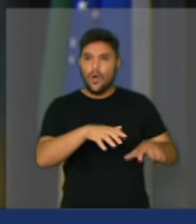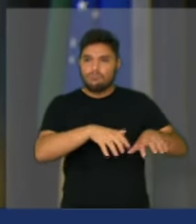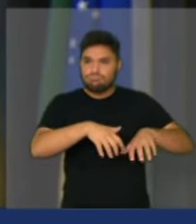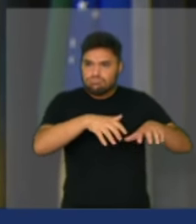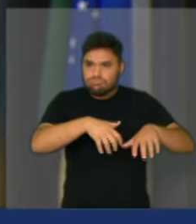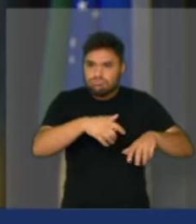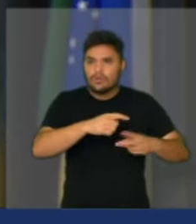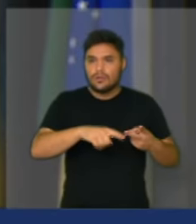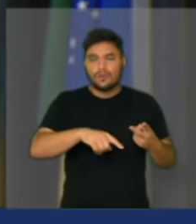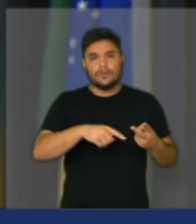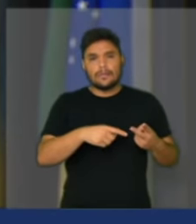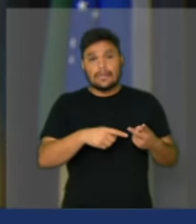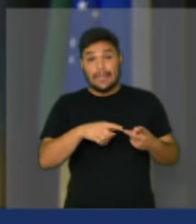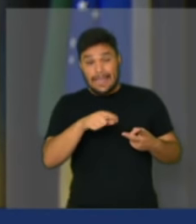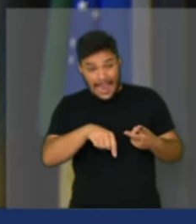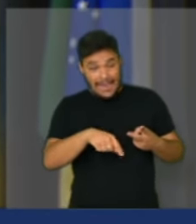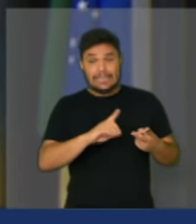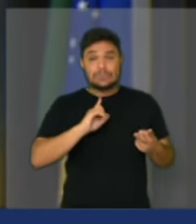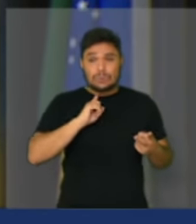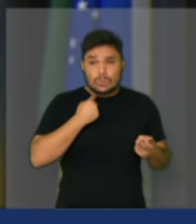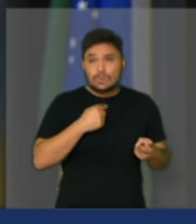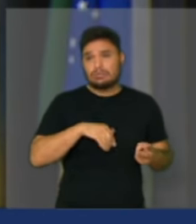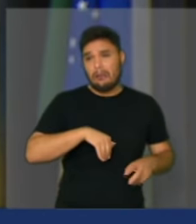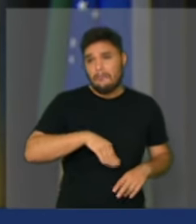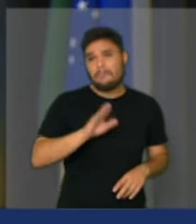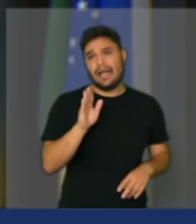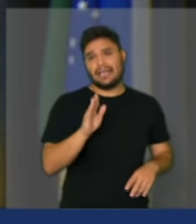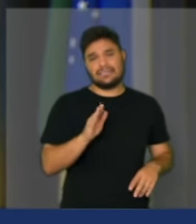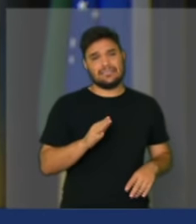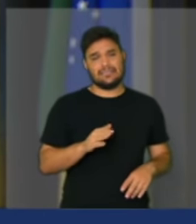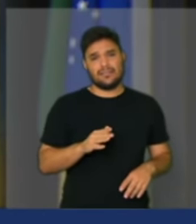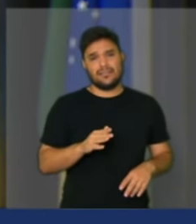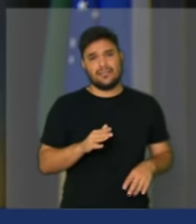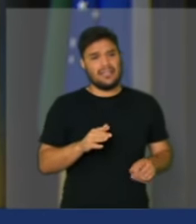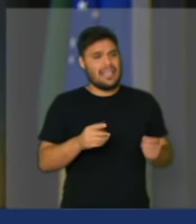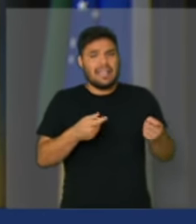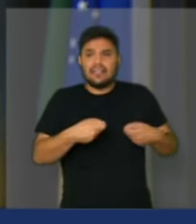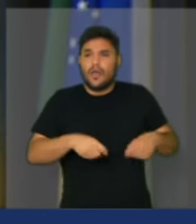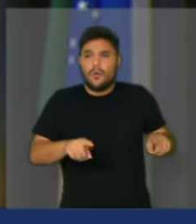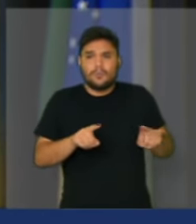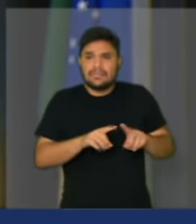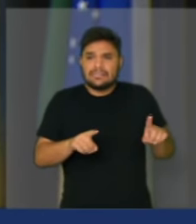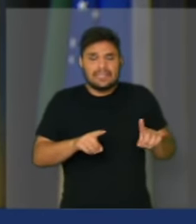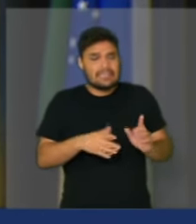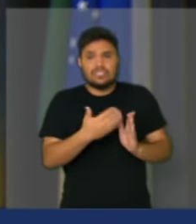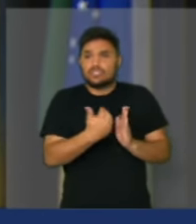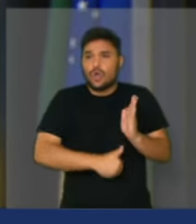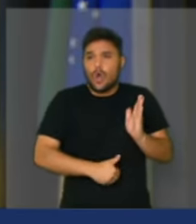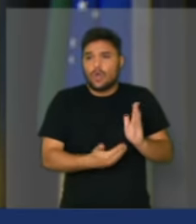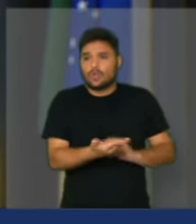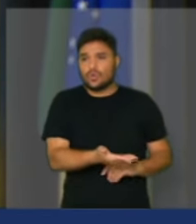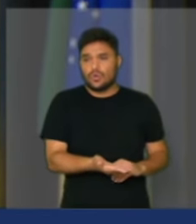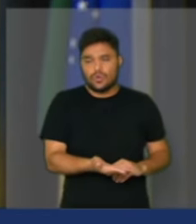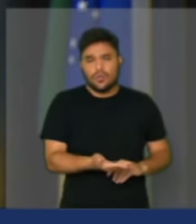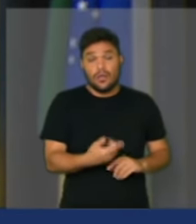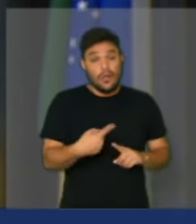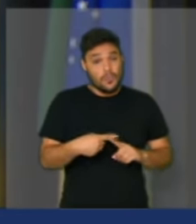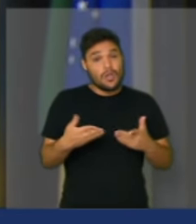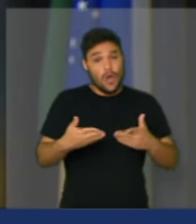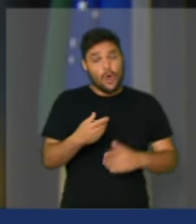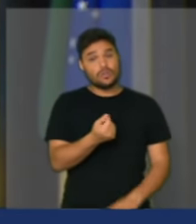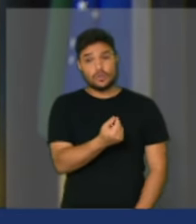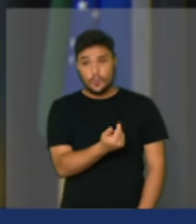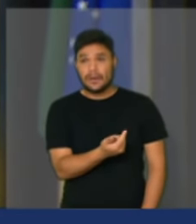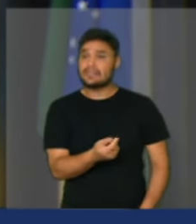de ser o mais poluente de todas as regrações de energia, já não precisa mais do subsídio, porque também hoje o preço já é